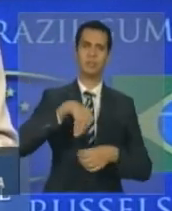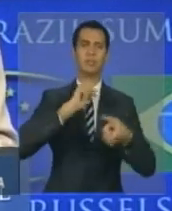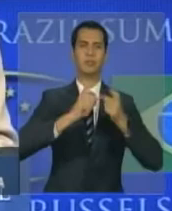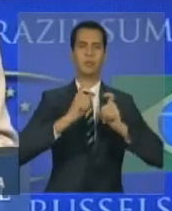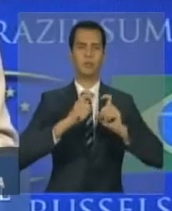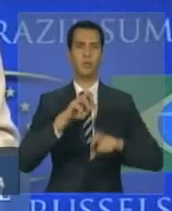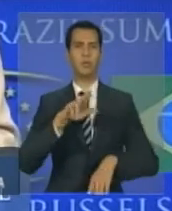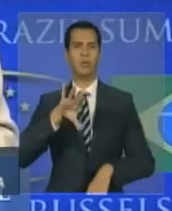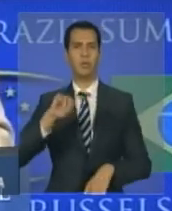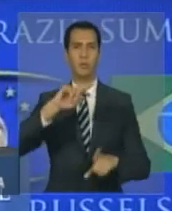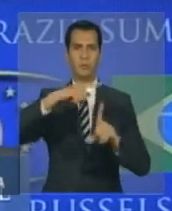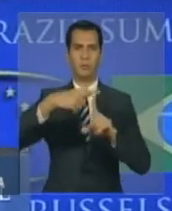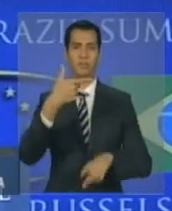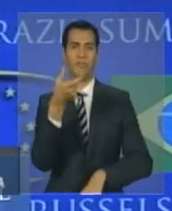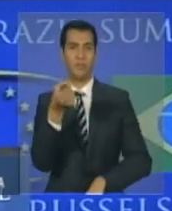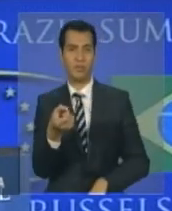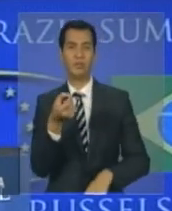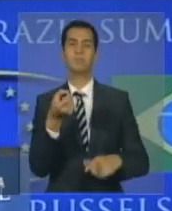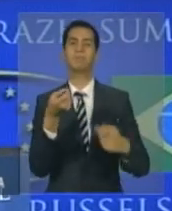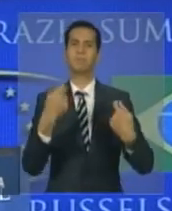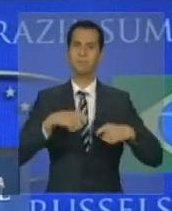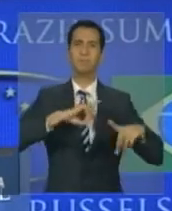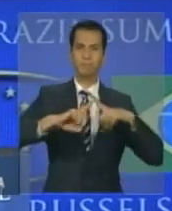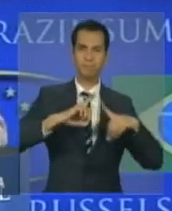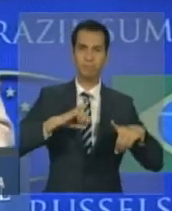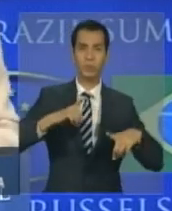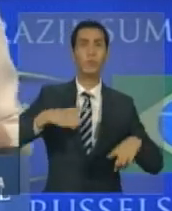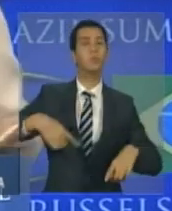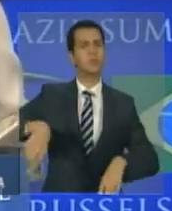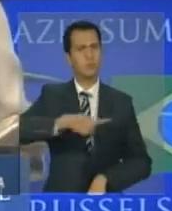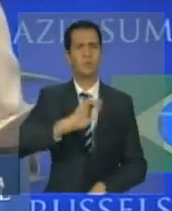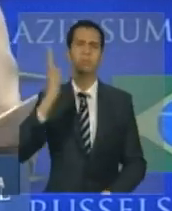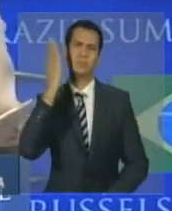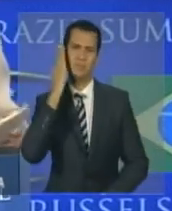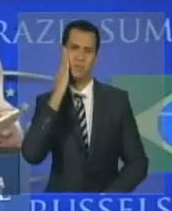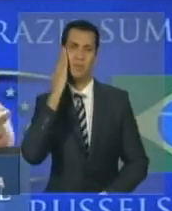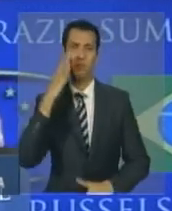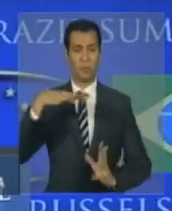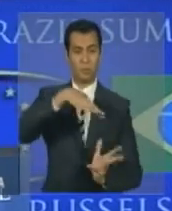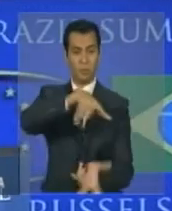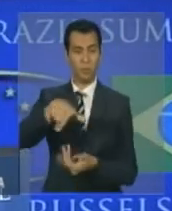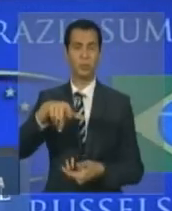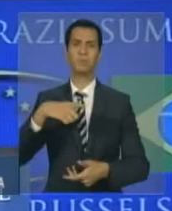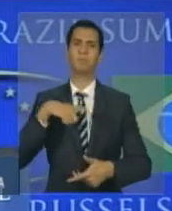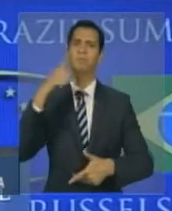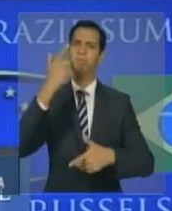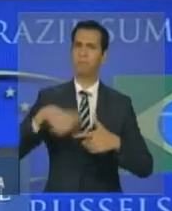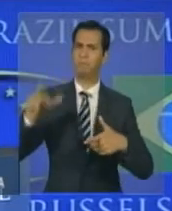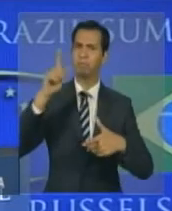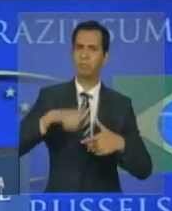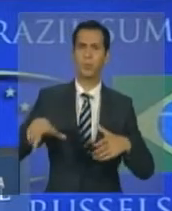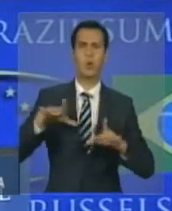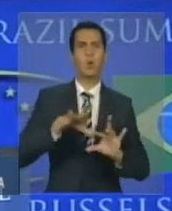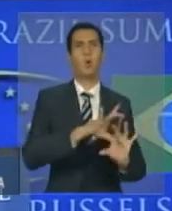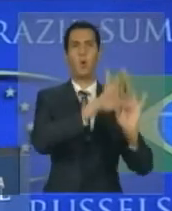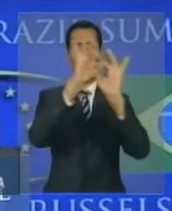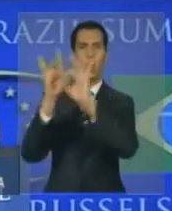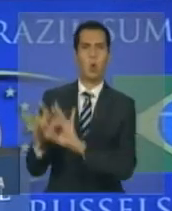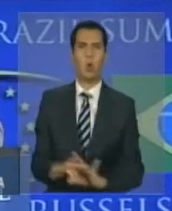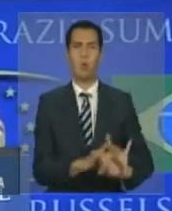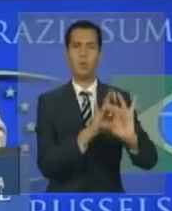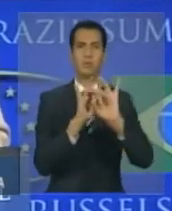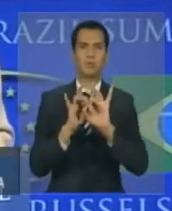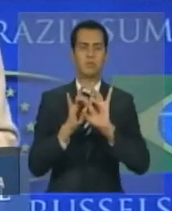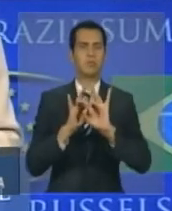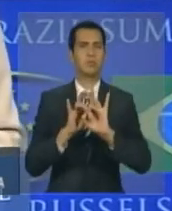conferência. O planeta, todos nós sabemos, não suporta mais as pressões de uma globalização predatória do